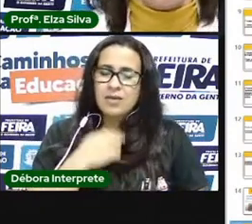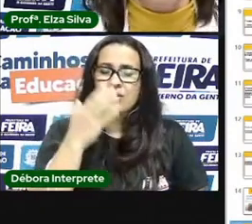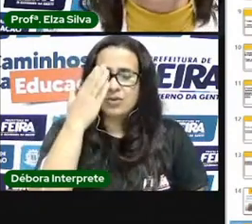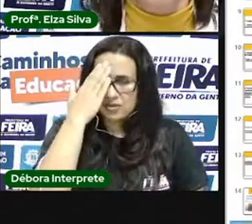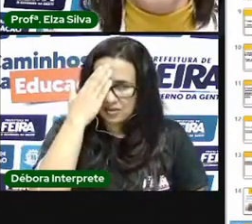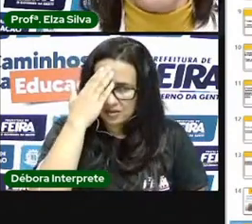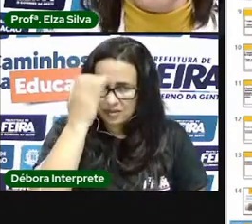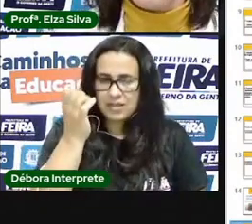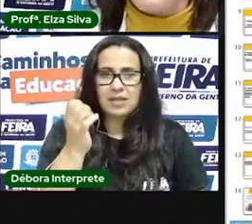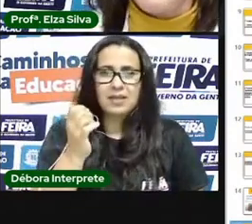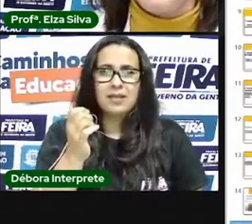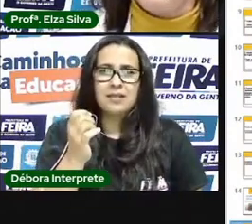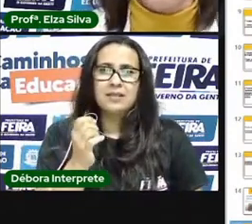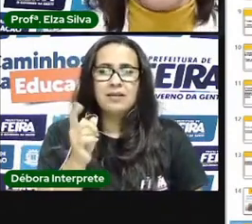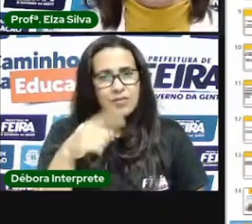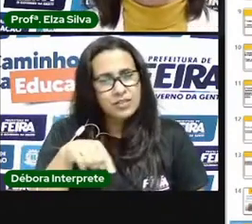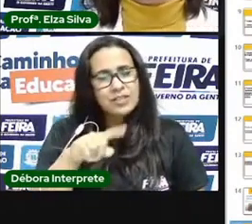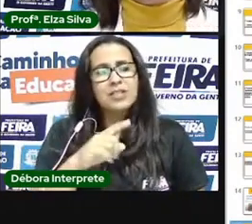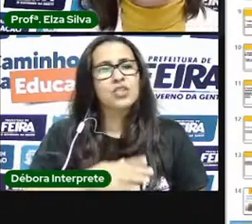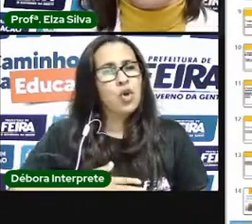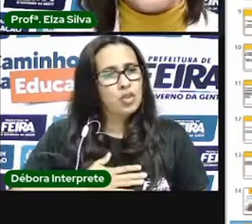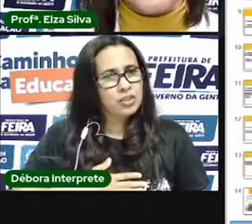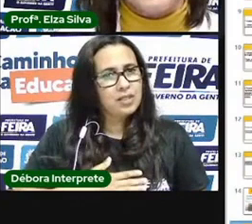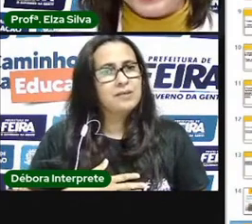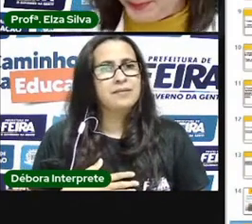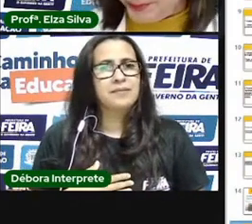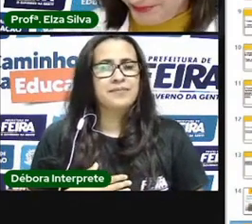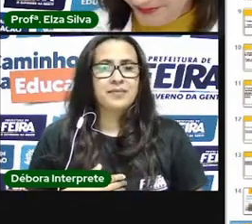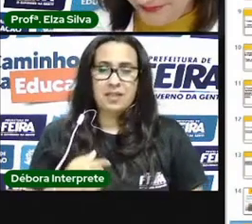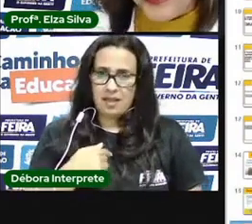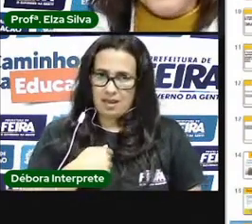gostam de brincar e eu também brinquei muito na minha infância